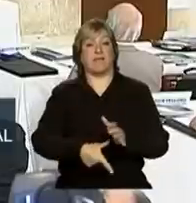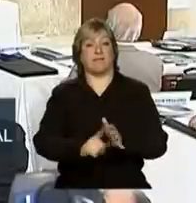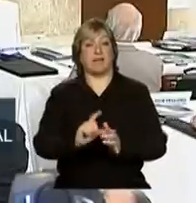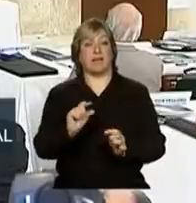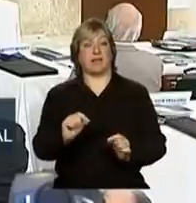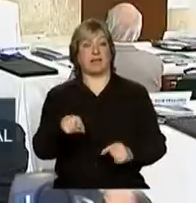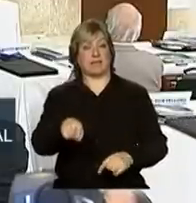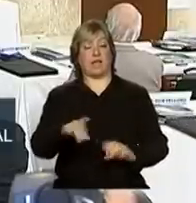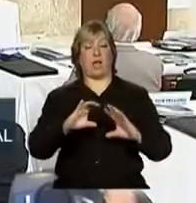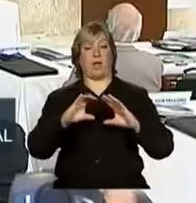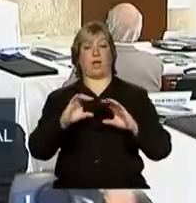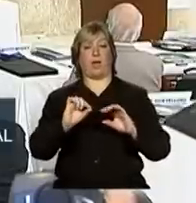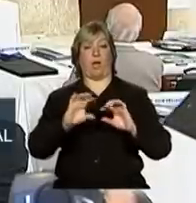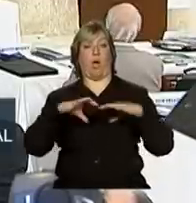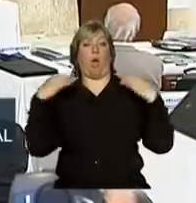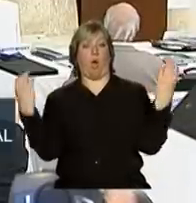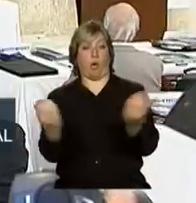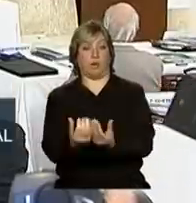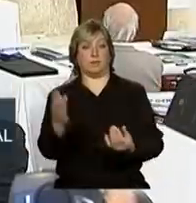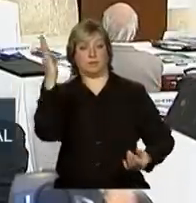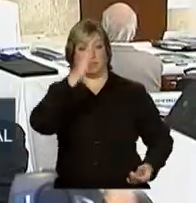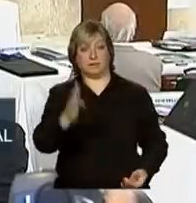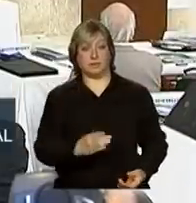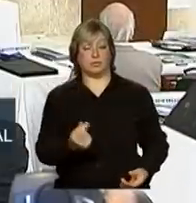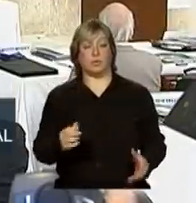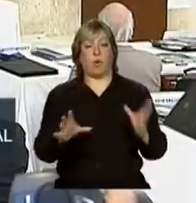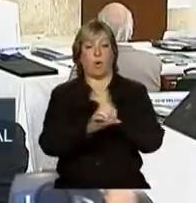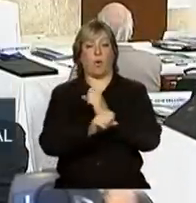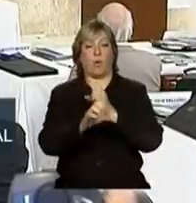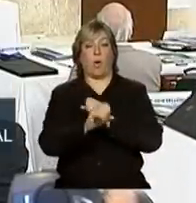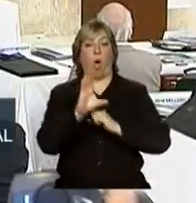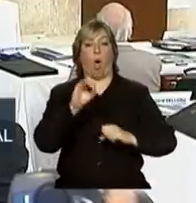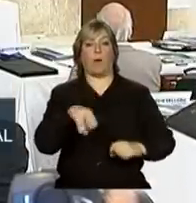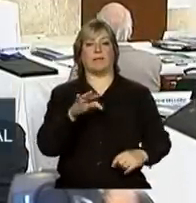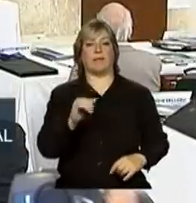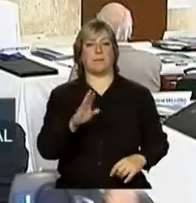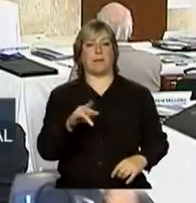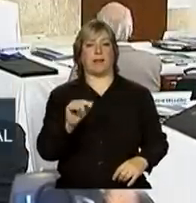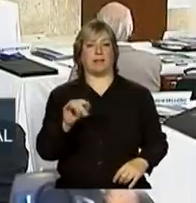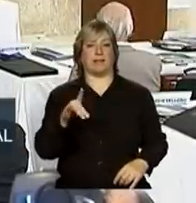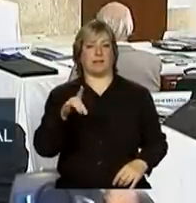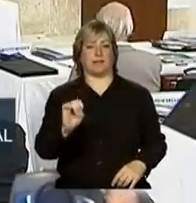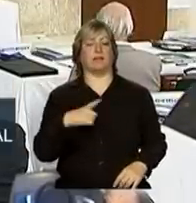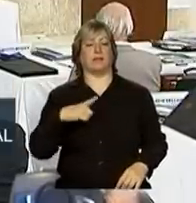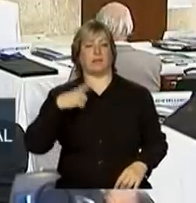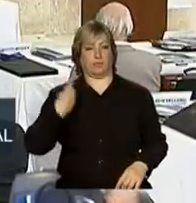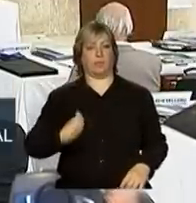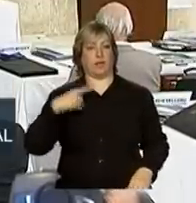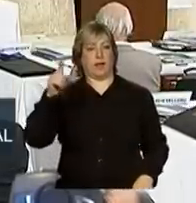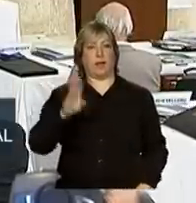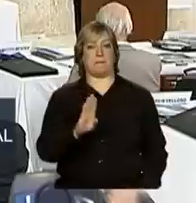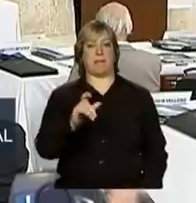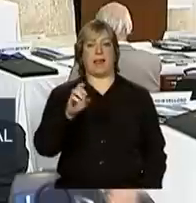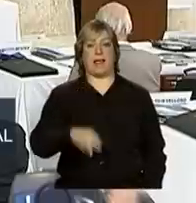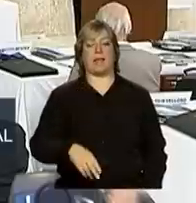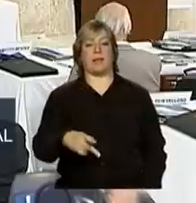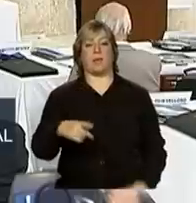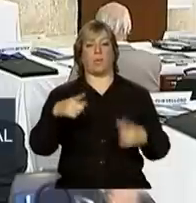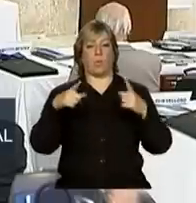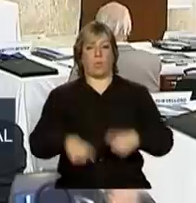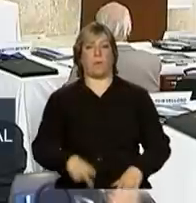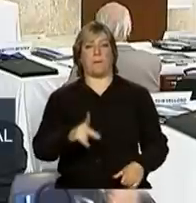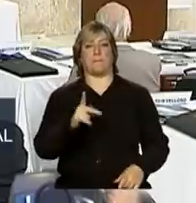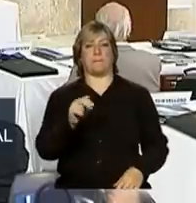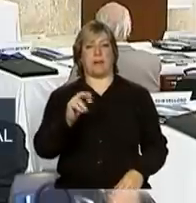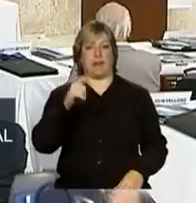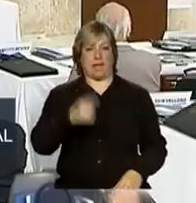nesse congresso, no Congresso Brasileiro de Contabilidade, que aconteceu lá em Belém do Pará. E lá estavam